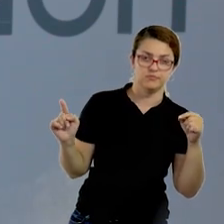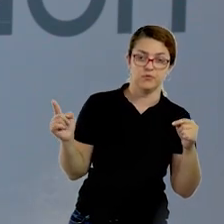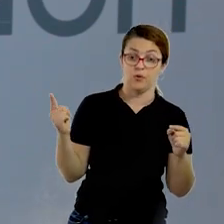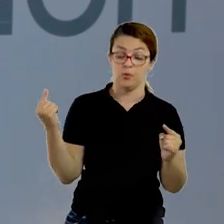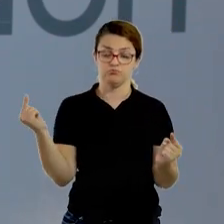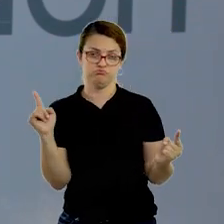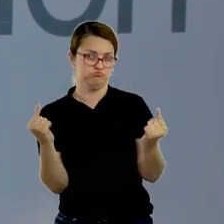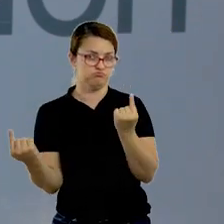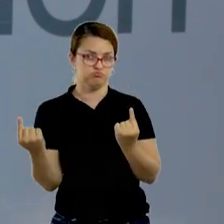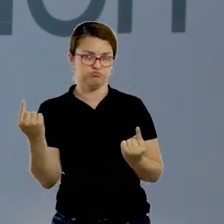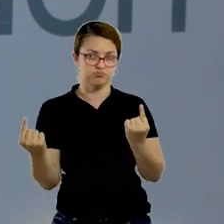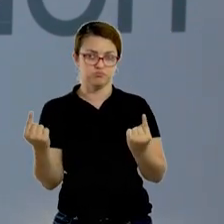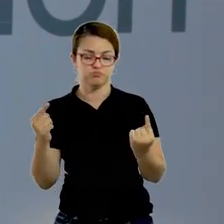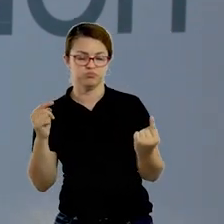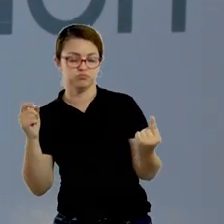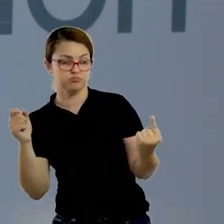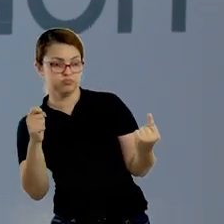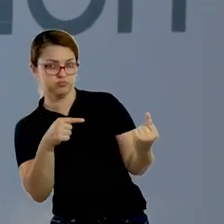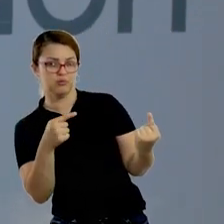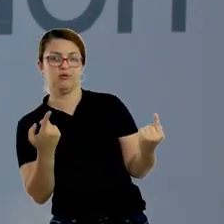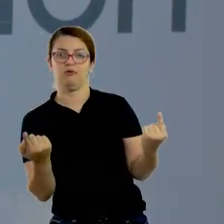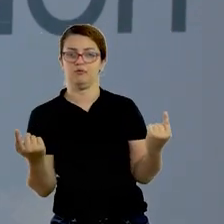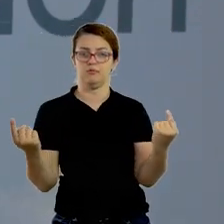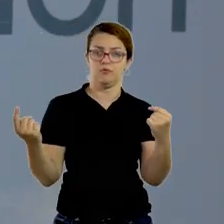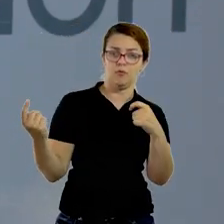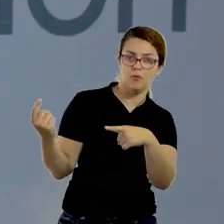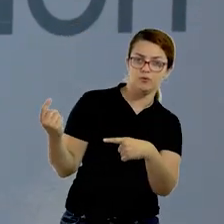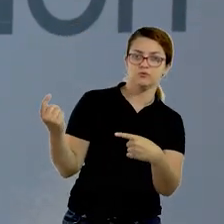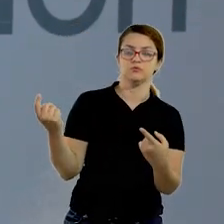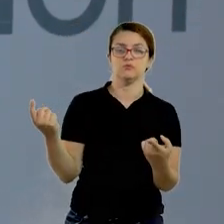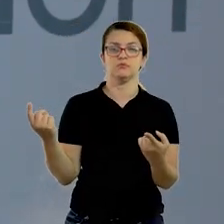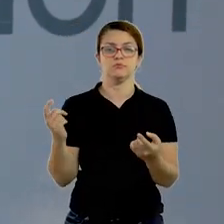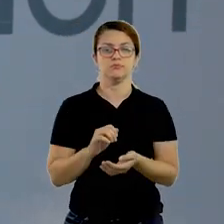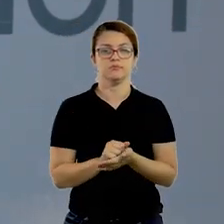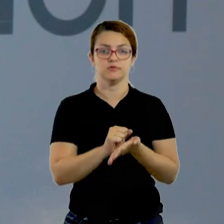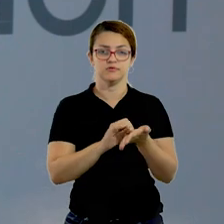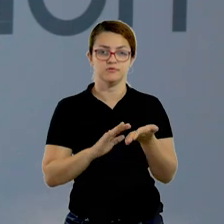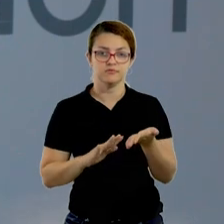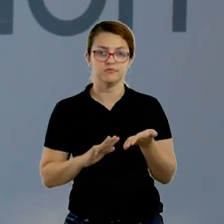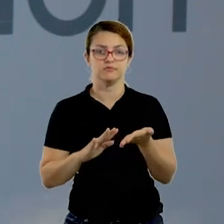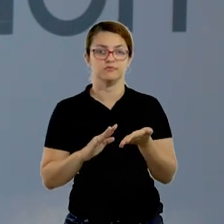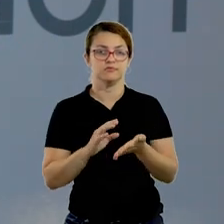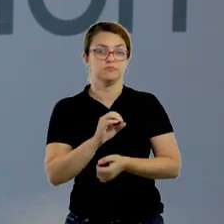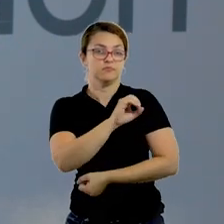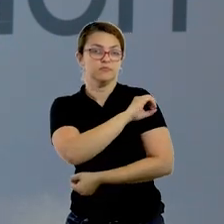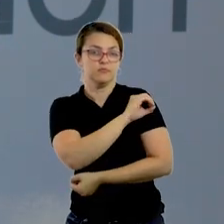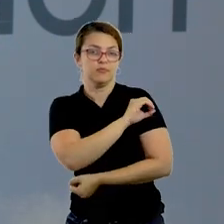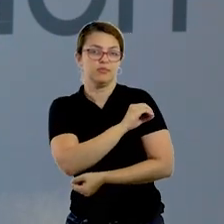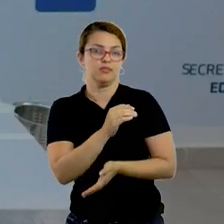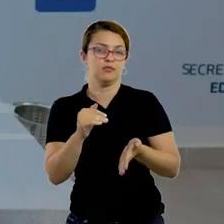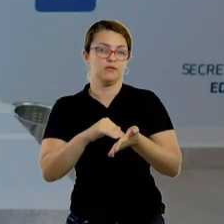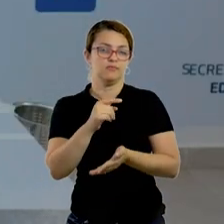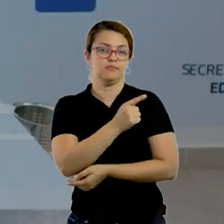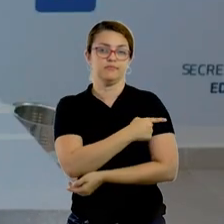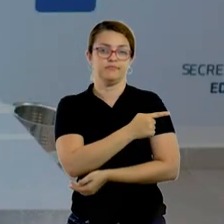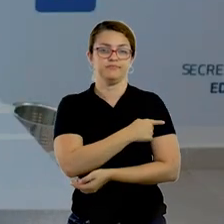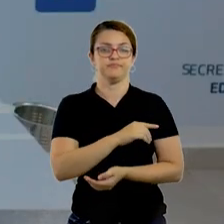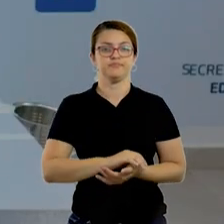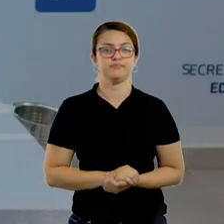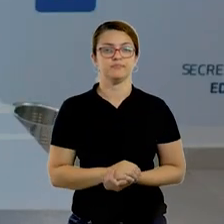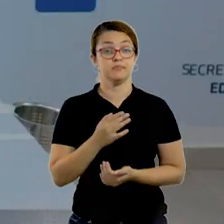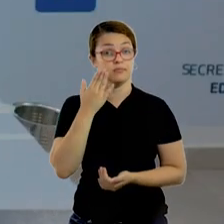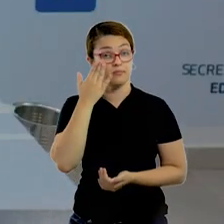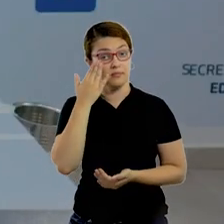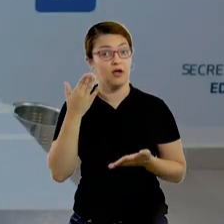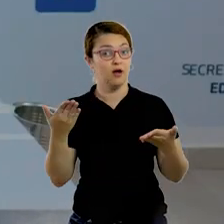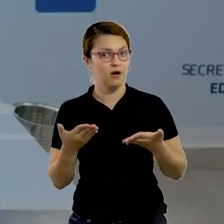é o outro adversário que vai assoprar. Então, essa atividade pré-1 até o primeiro ano. Bom, agora essa